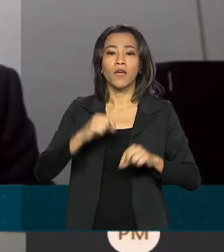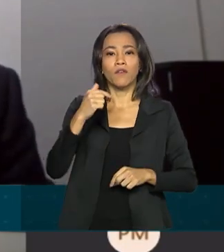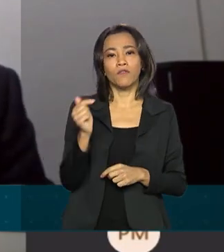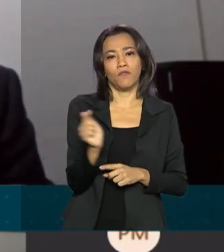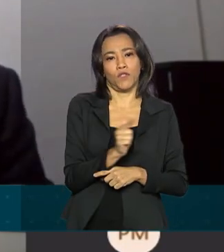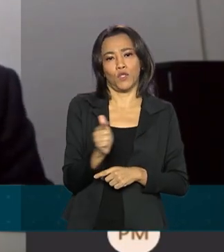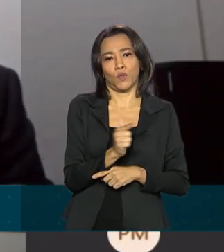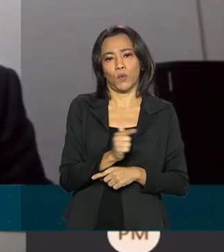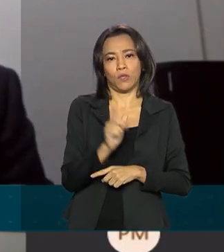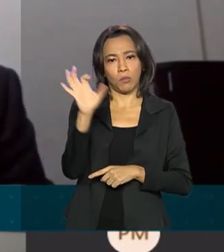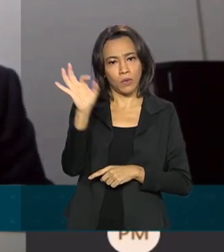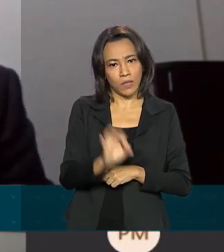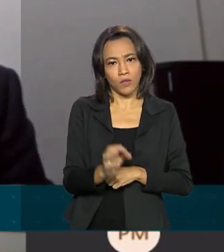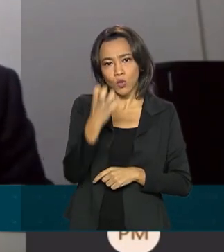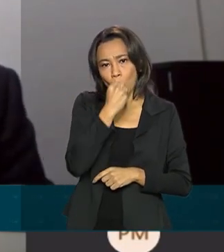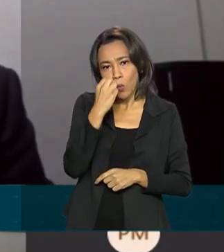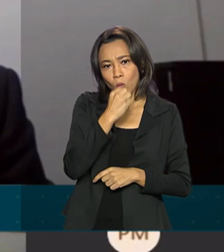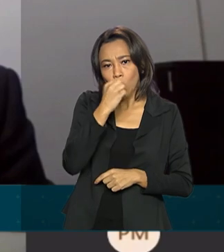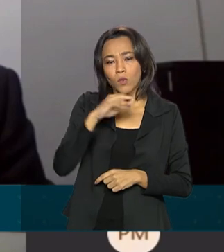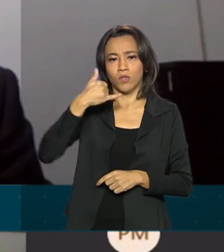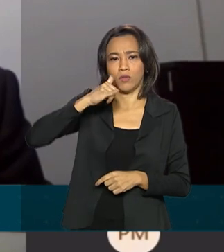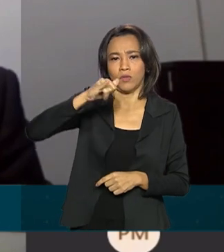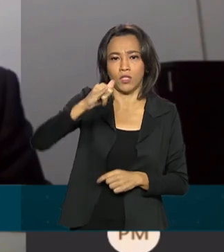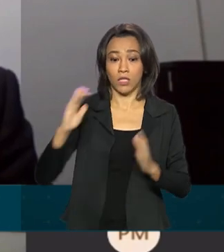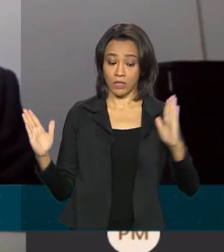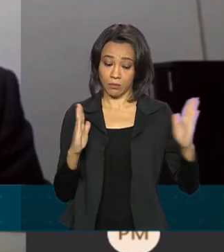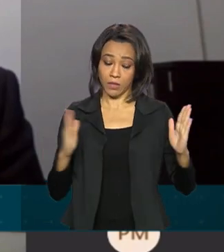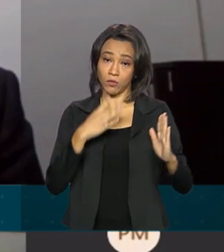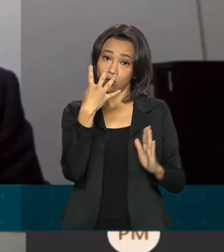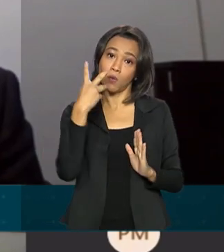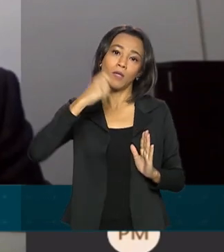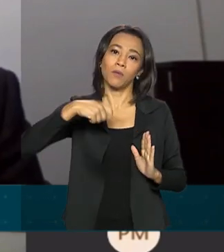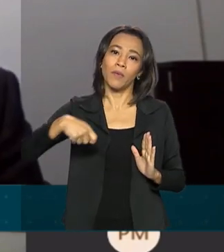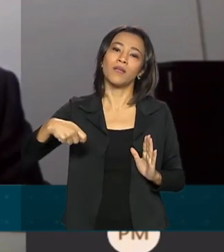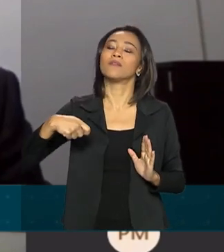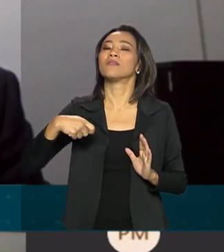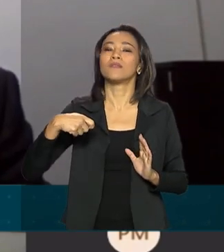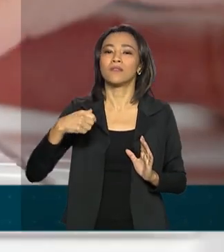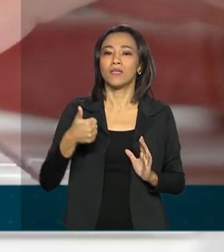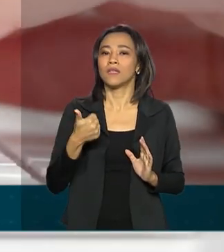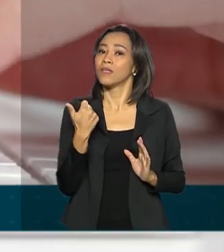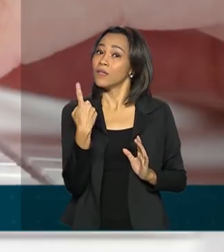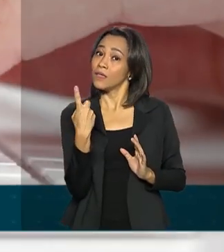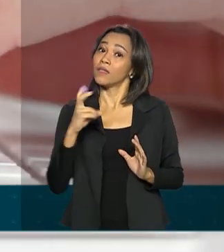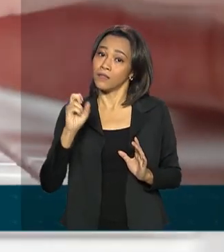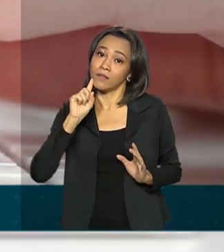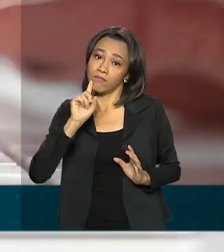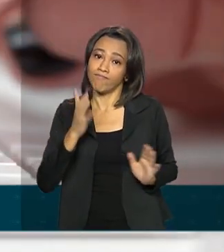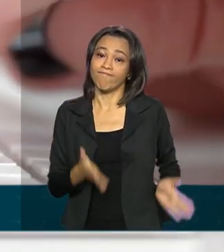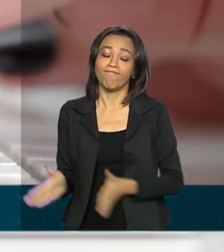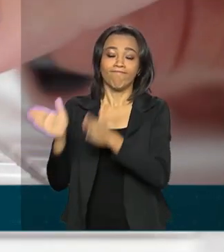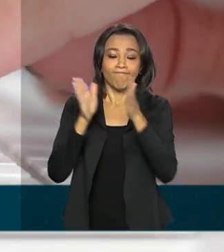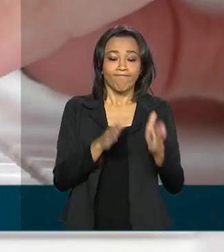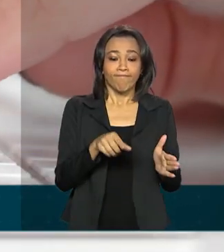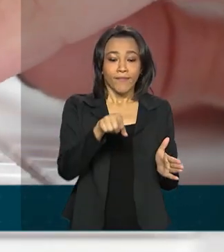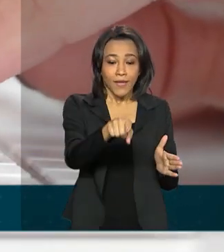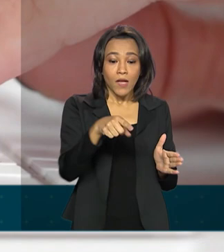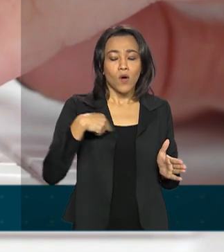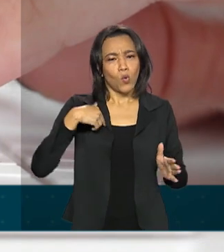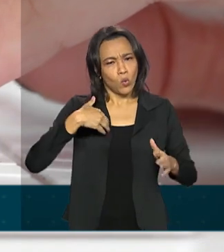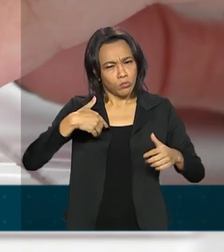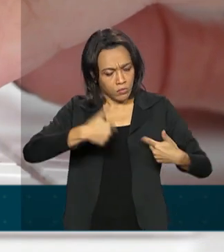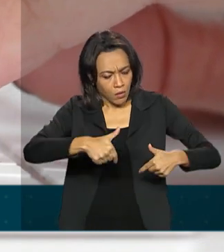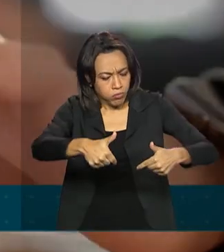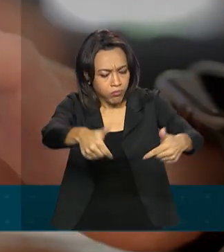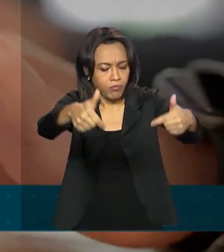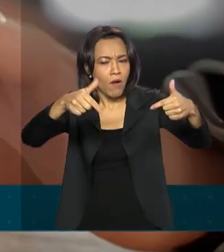no consumo de energia elétrica nesses últimos quatro meses e meio nos órgãos federais. O andamento do trabalho e a produtividade